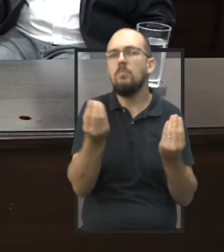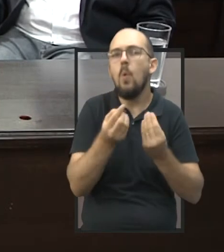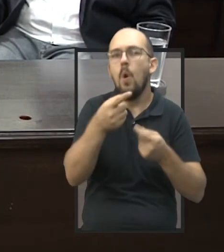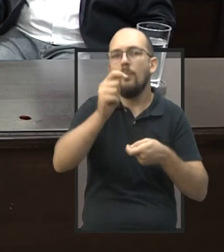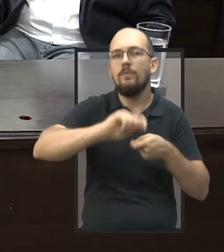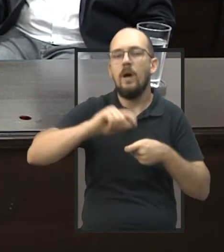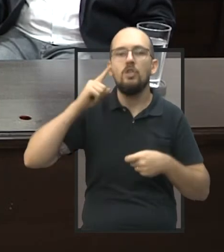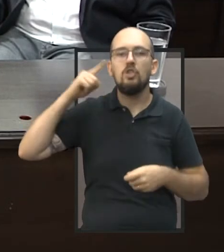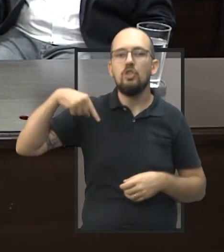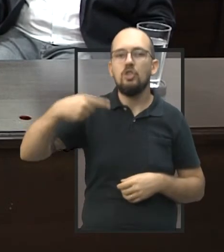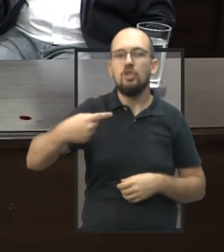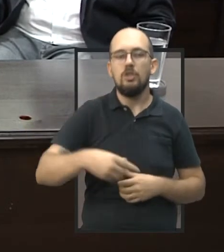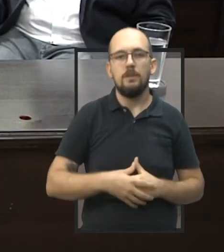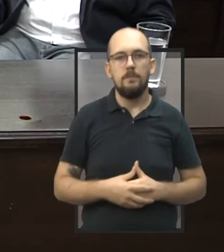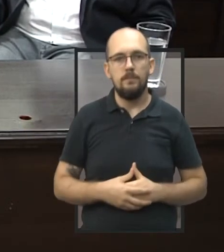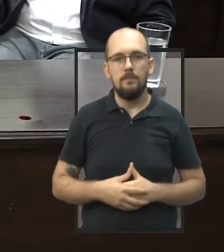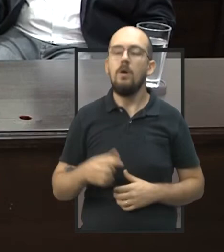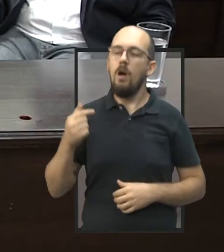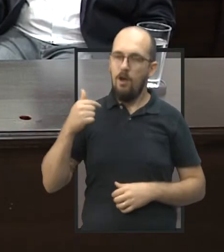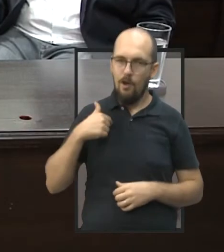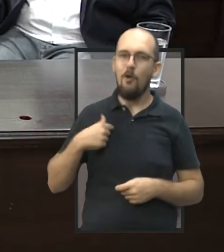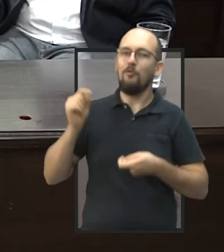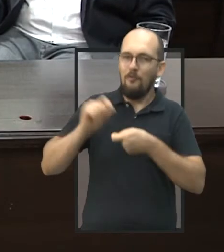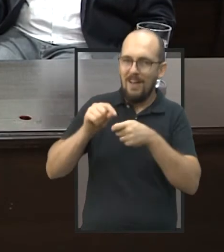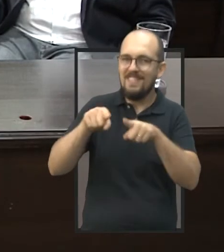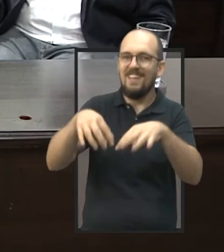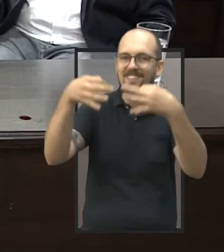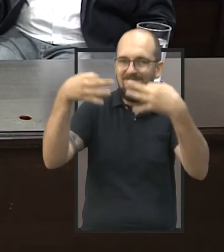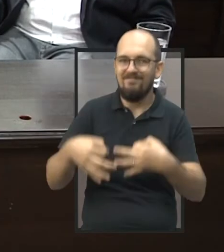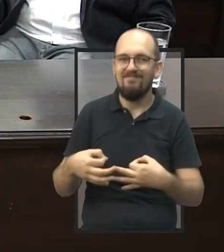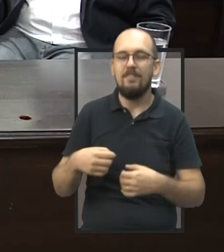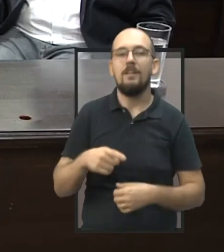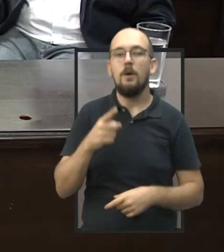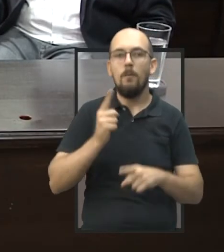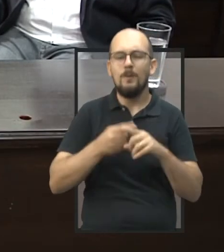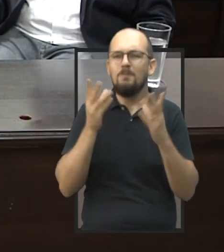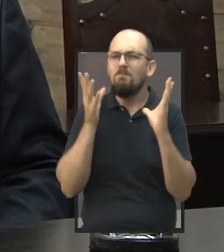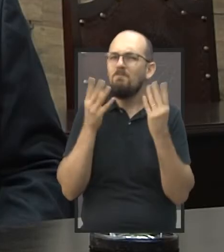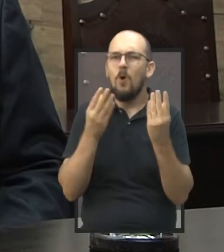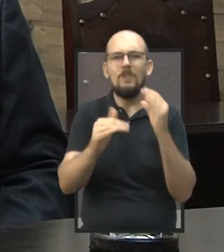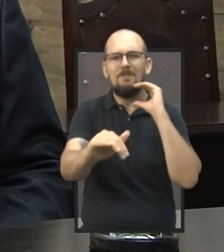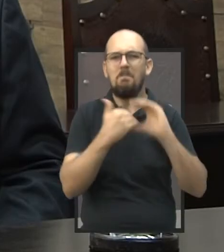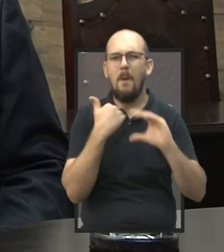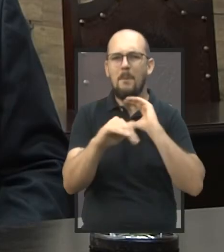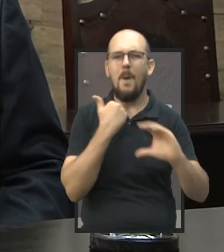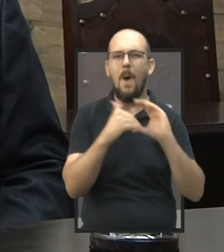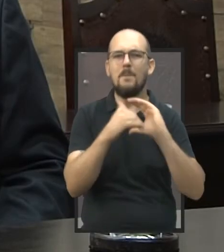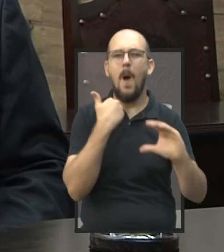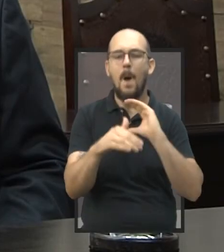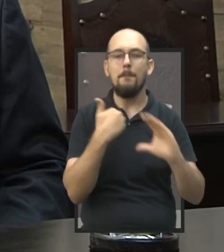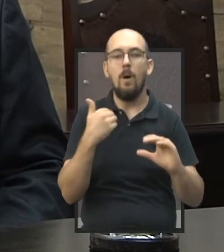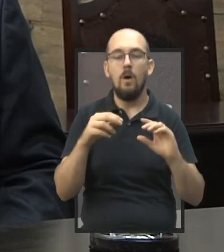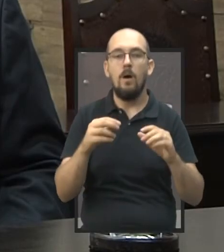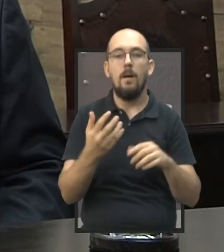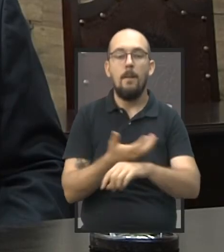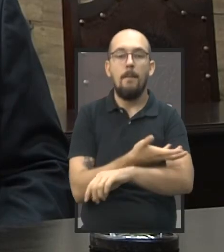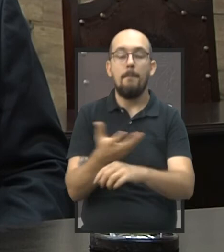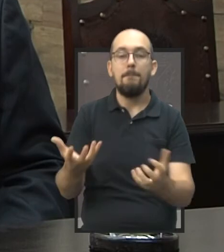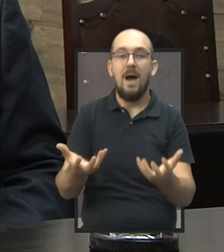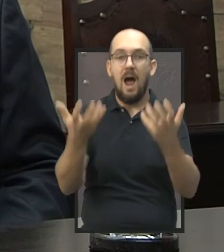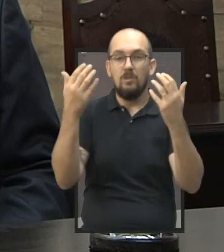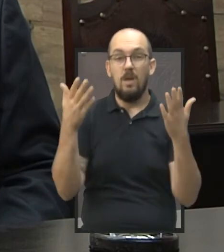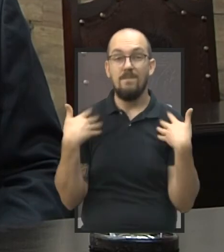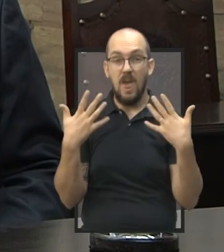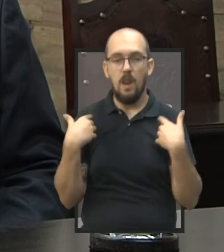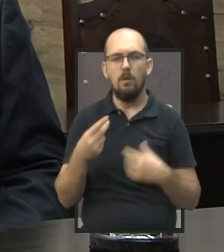Como é que tem sido o dia a dia aí? Estou cumprindo. relação a isso? Estou cumprindo. Eu recebo bastante ainda demanda. O pessoal pede a situação do mato agora